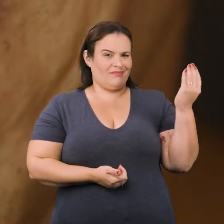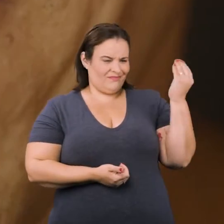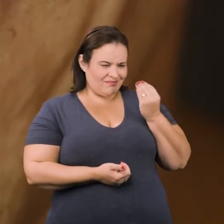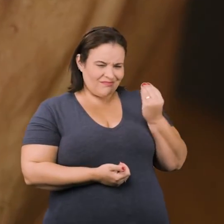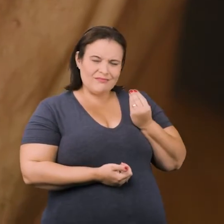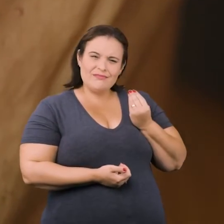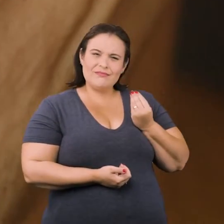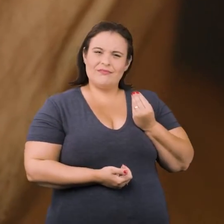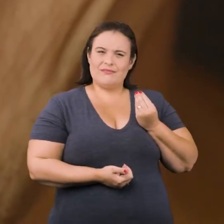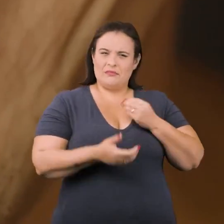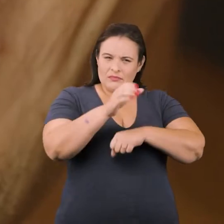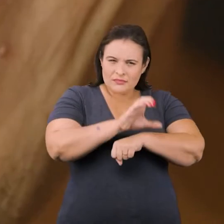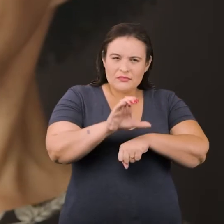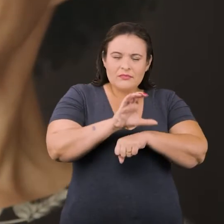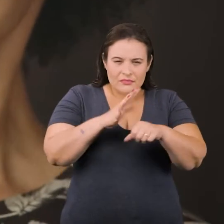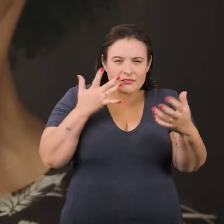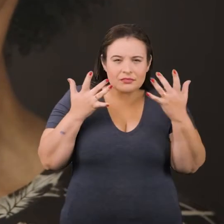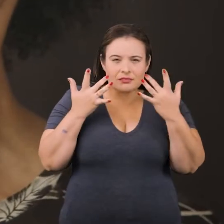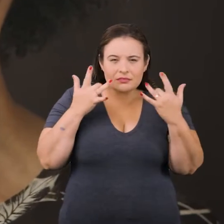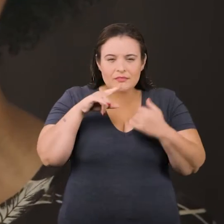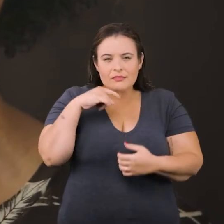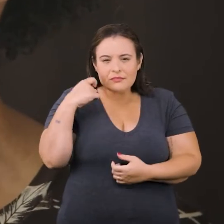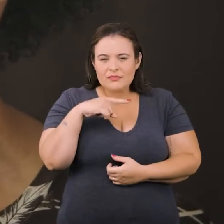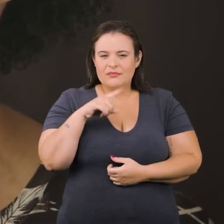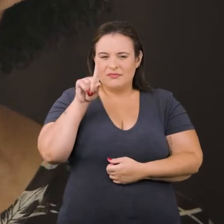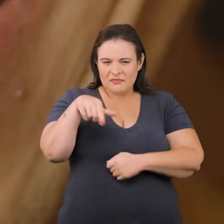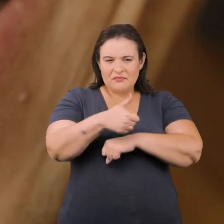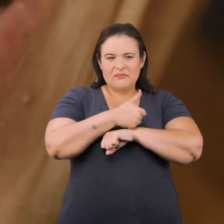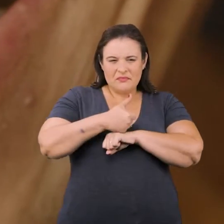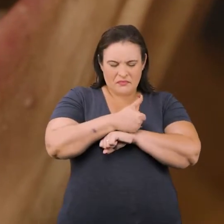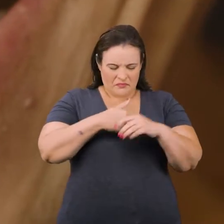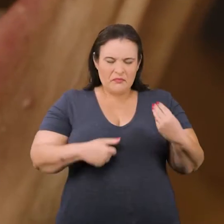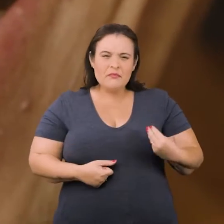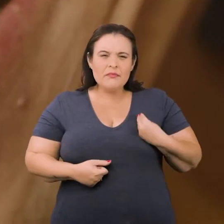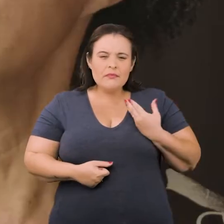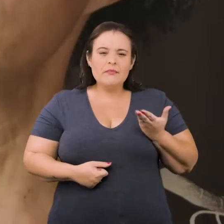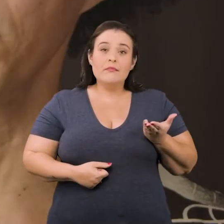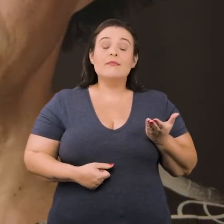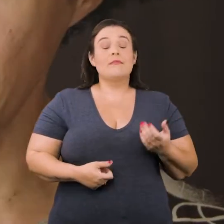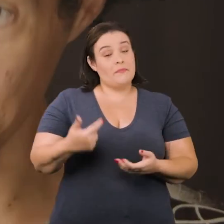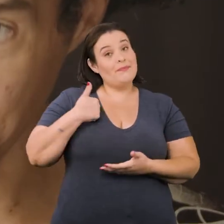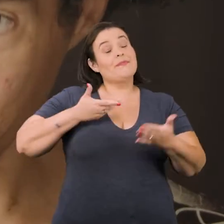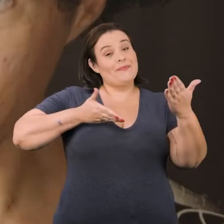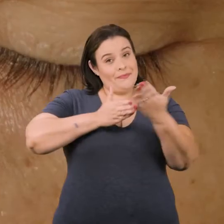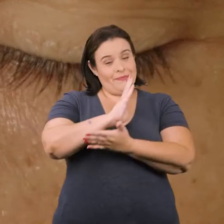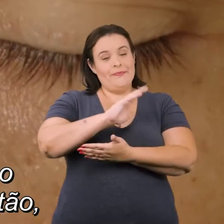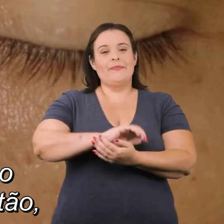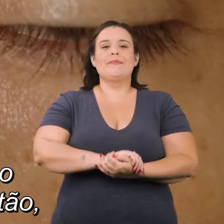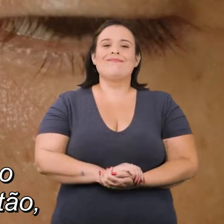como fazer vestibular para teatro. E isso é profissão, e se vive disso, sou aprovado.